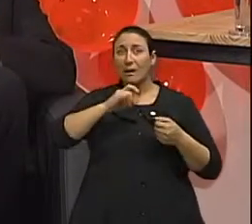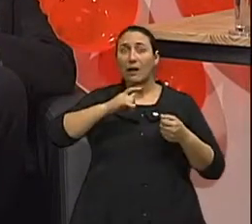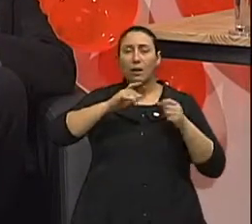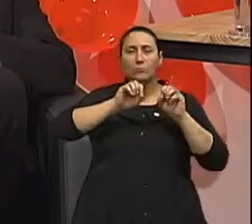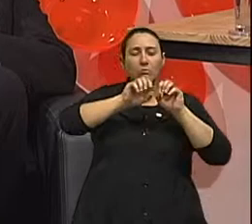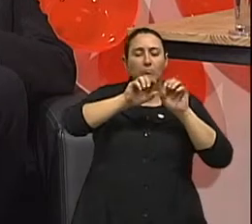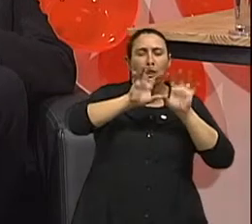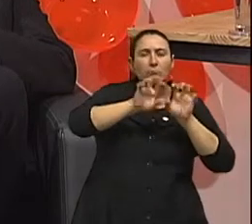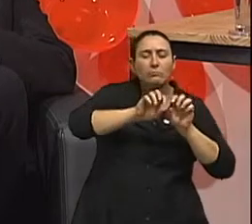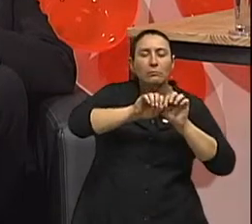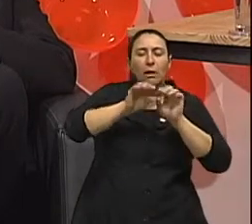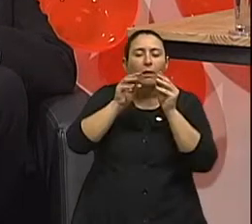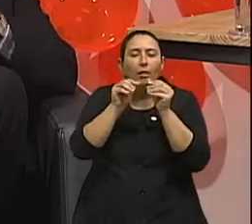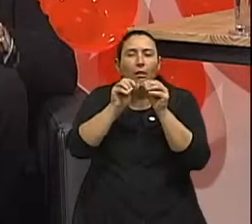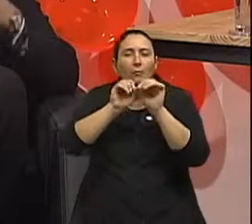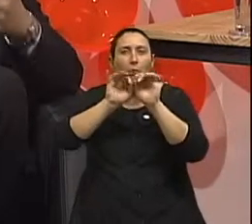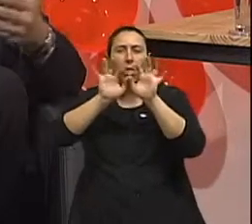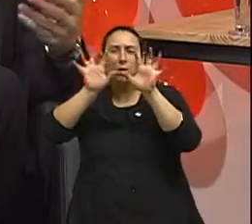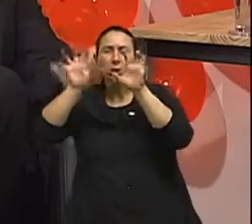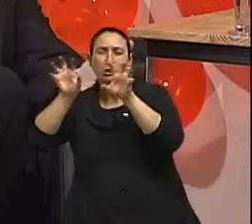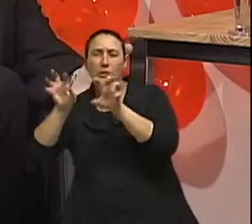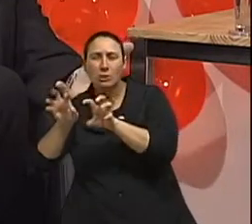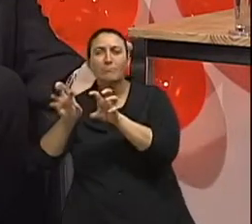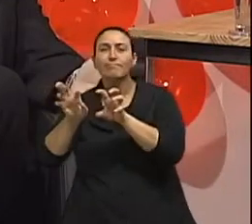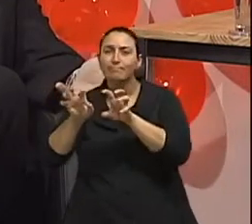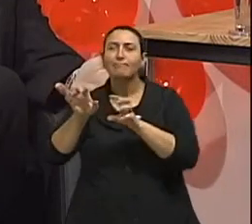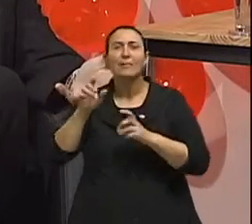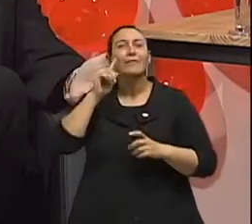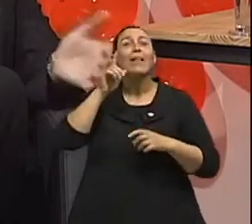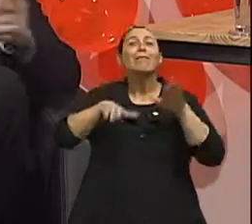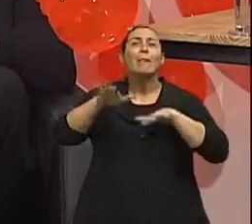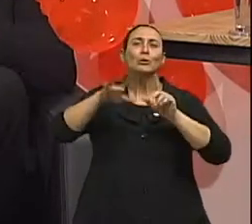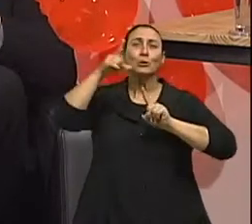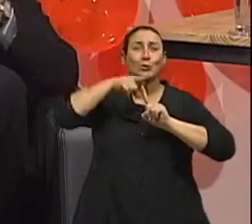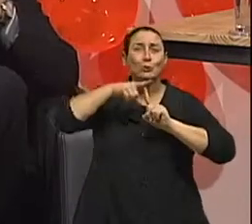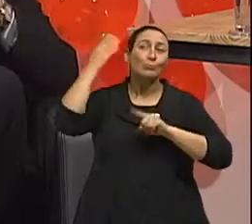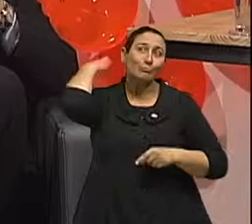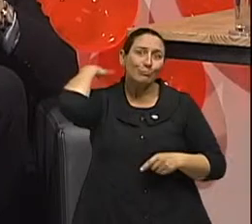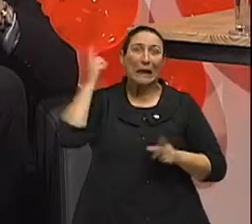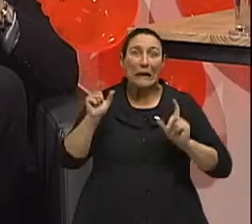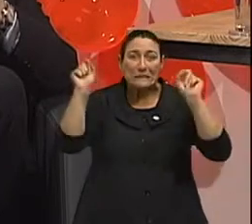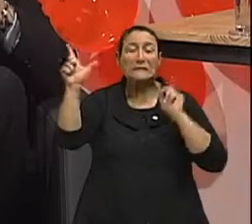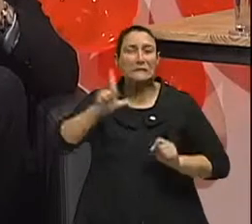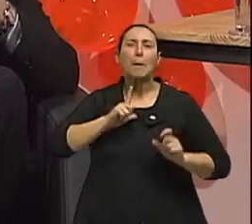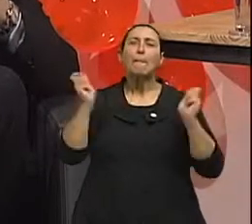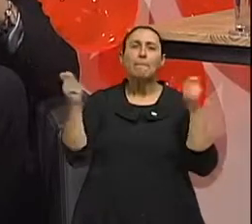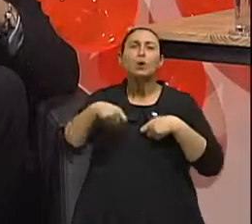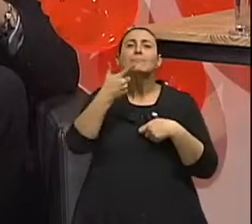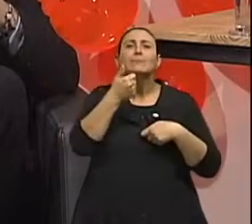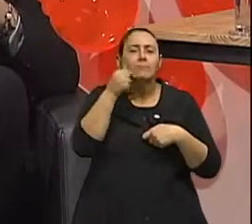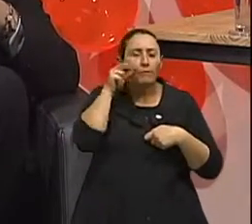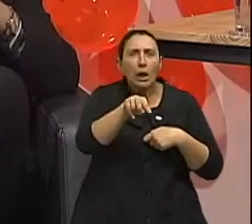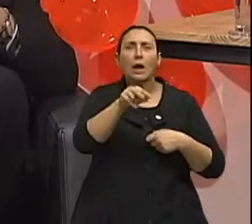normalmente a doença tem muito menos chance de ficar curada. A maior parte das vezes a gente cronifica, a gente mantém o paciente vivendo o